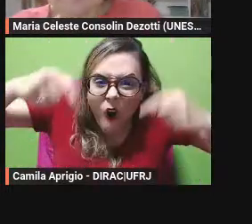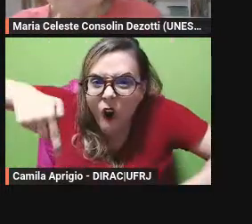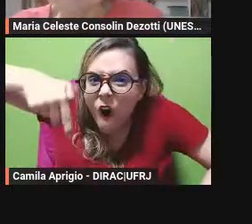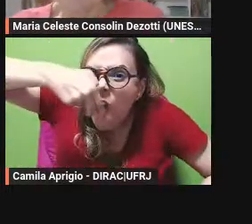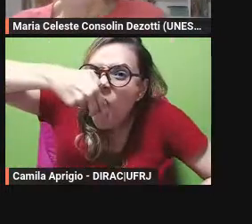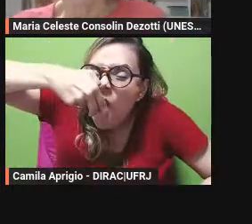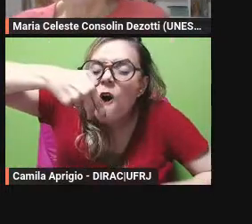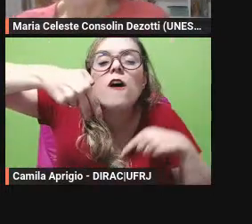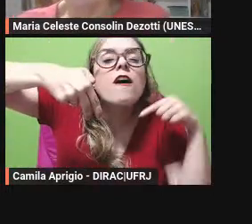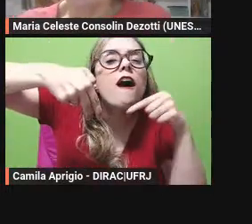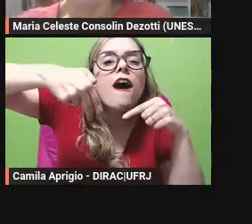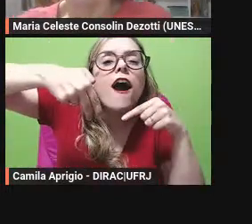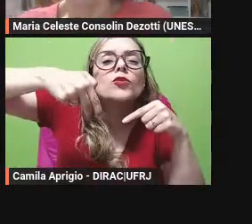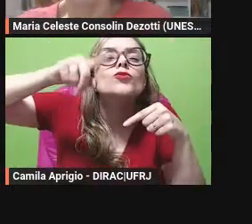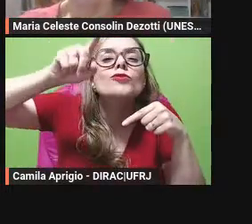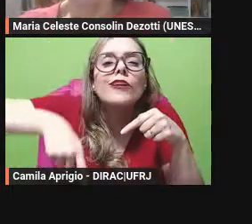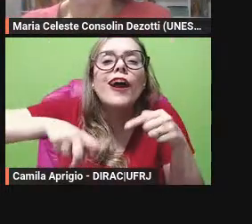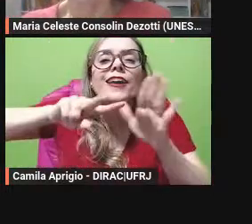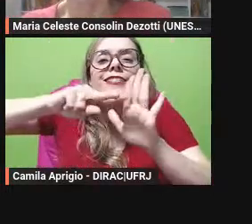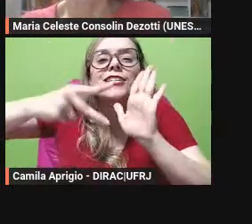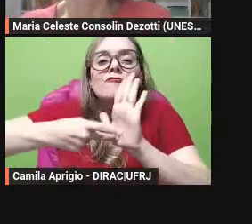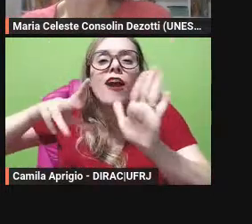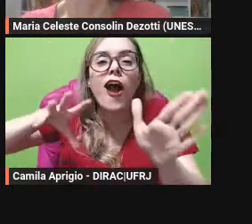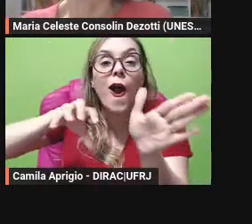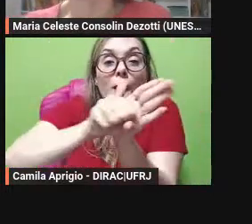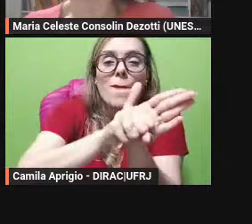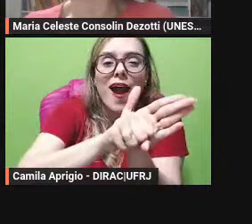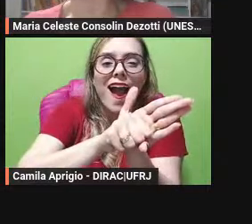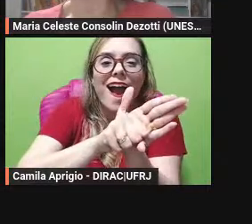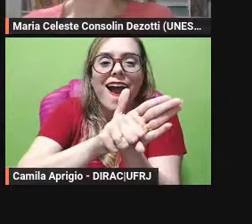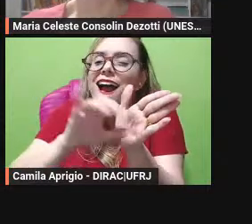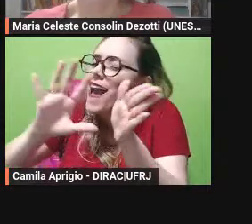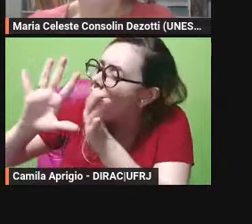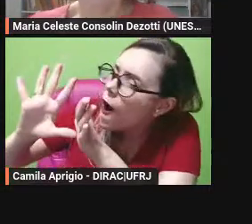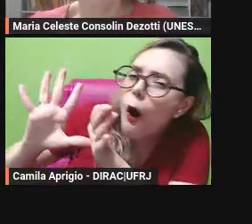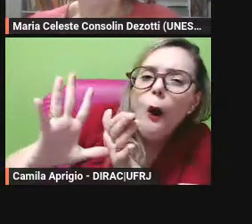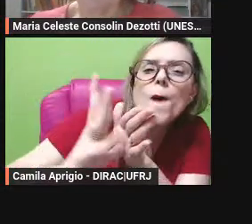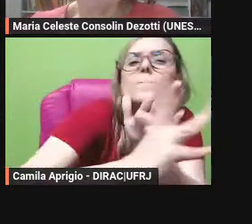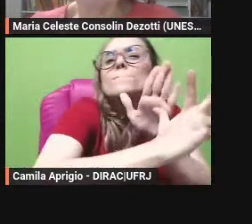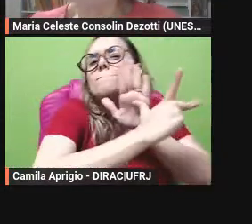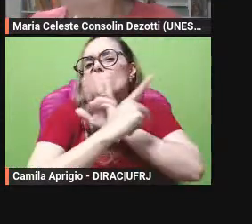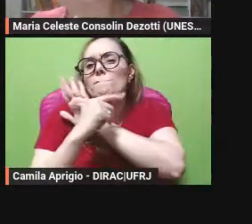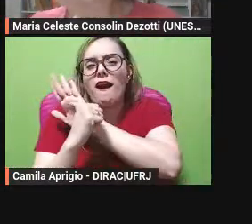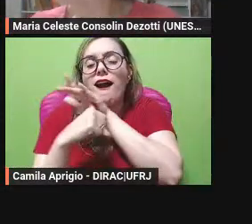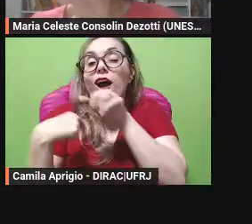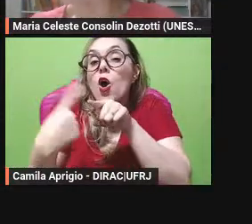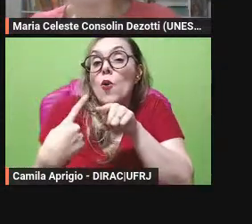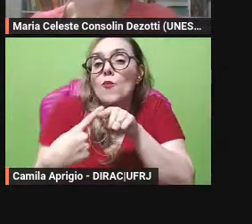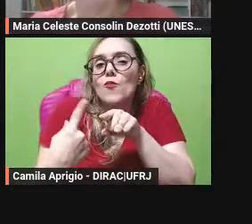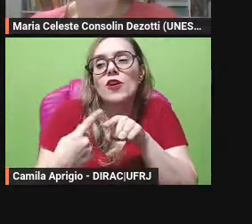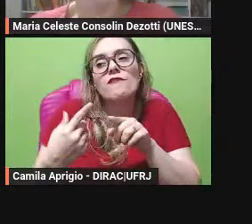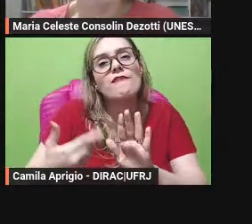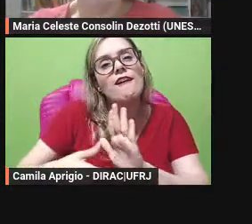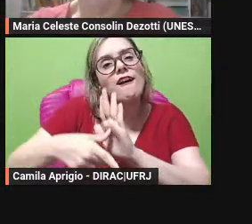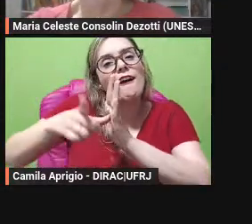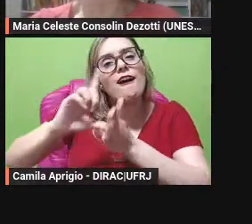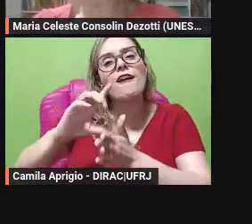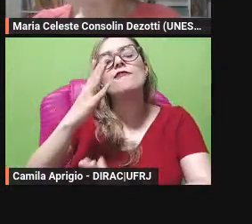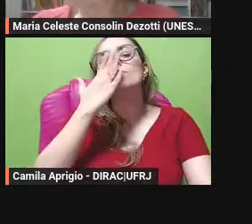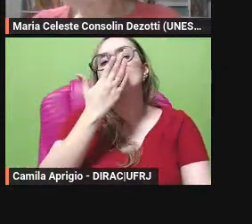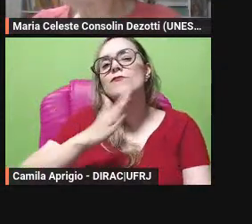rato né os ministros prometiam uma reforma tributária